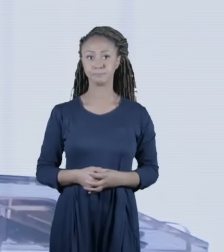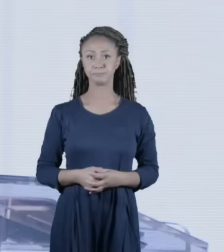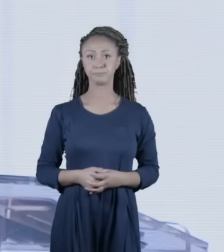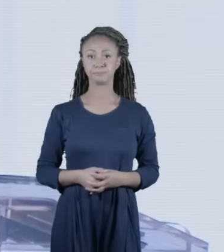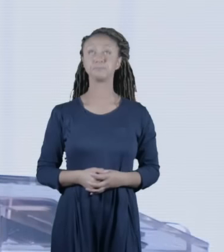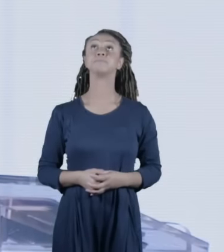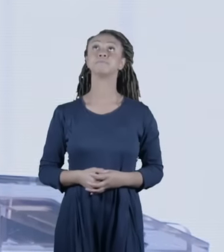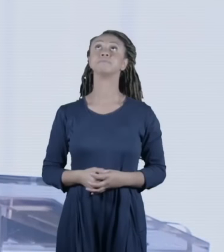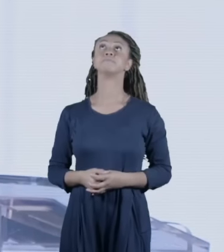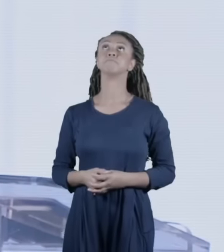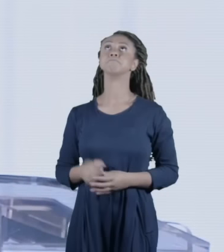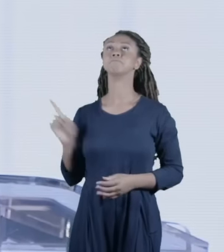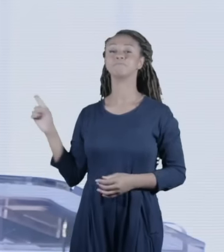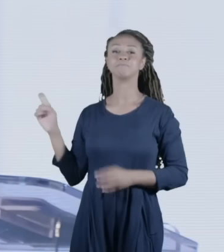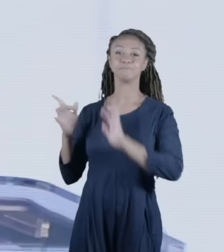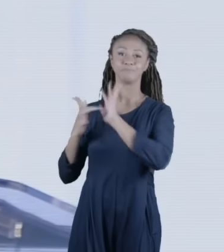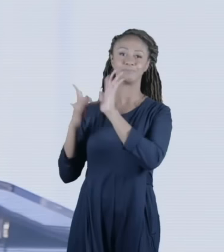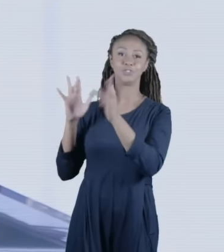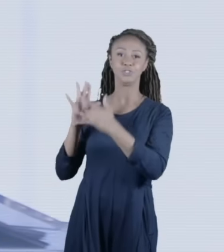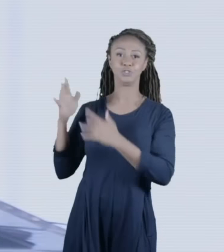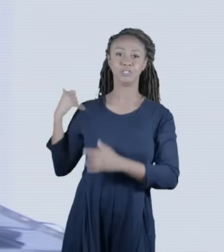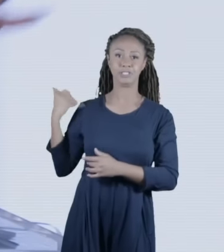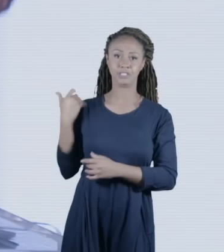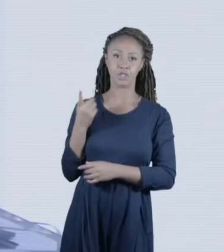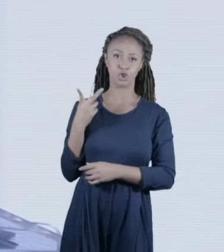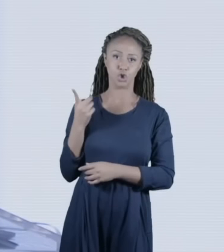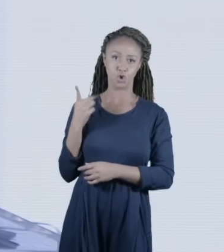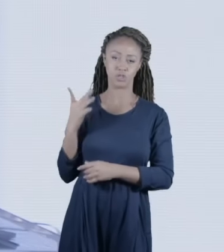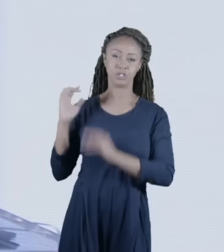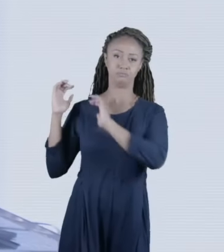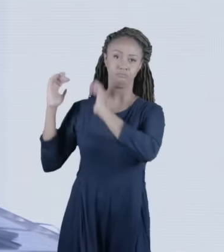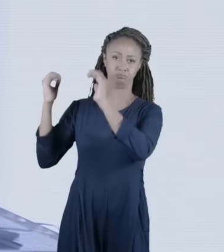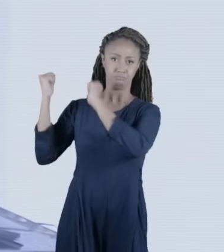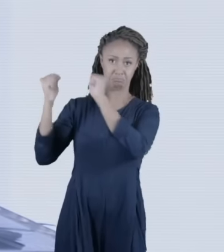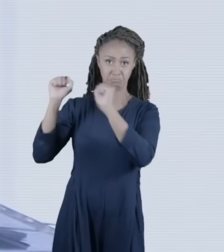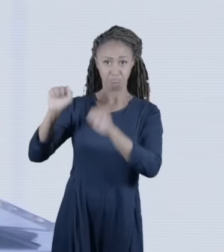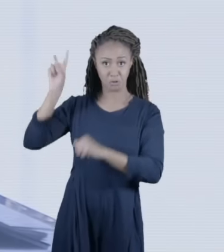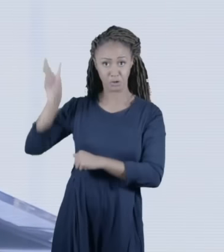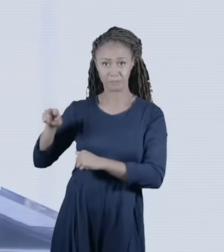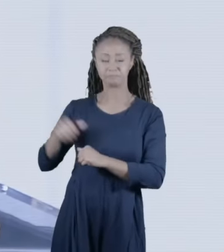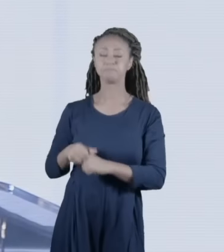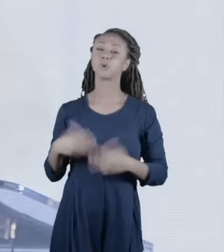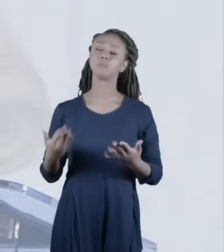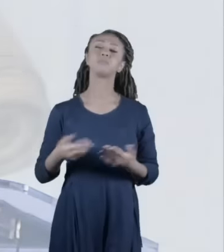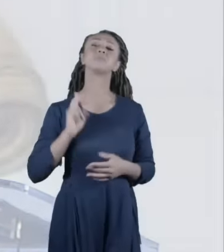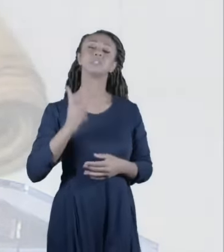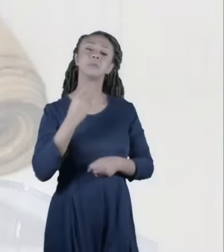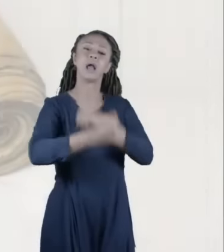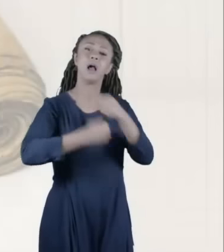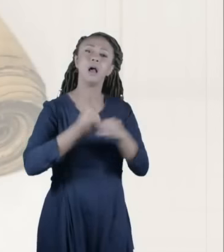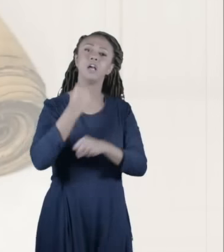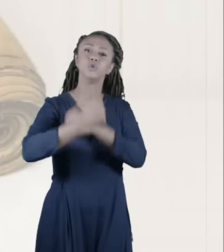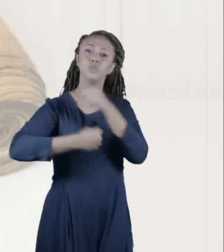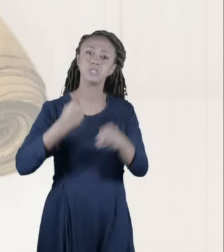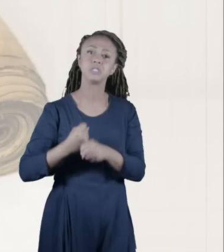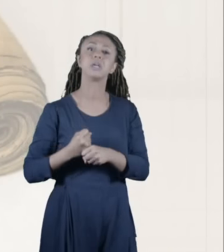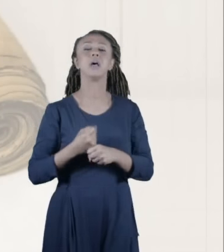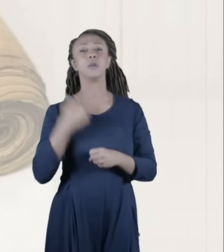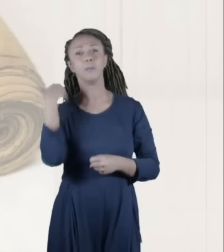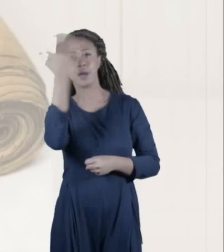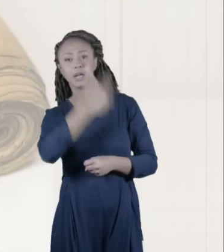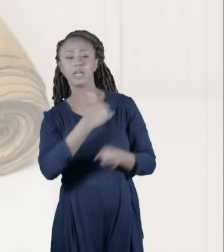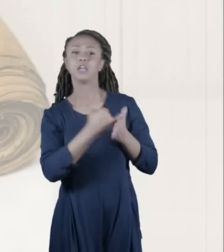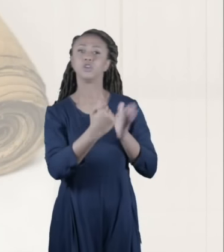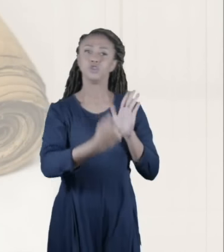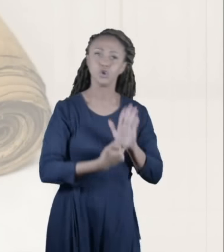aqui a passagem de Jesus aos 12 anos subindo ao templo de Jerusalém a gente pode ler juntos e todos os anos iam seus pais a Jerusalém